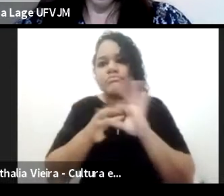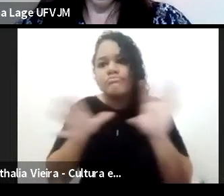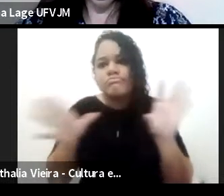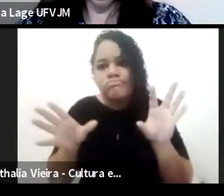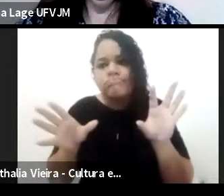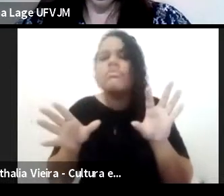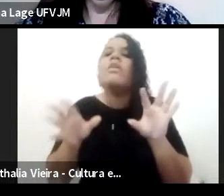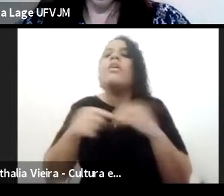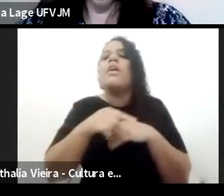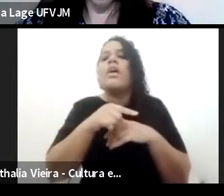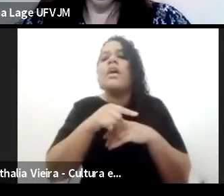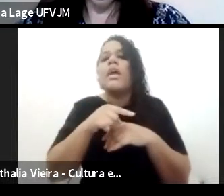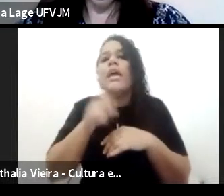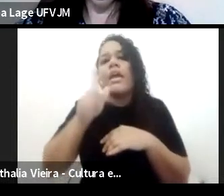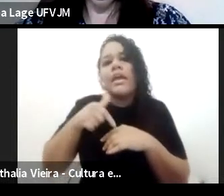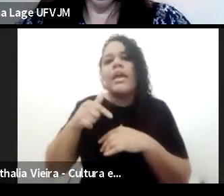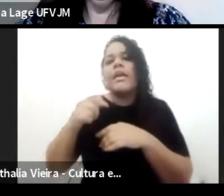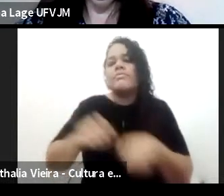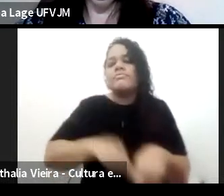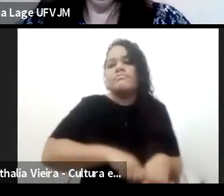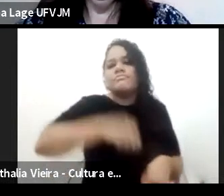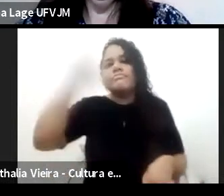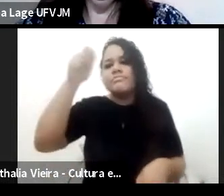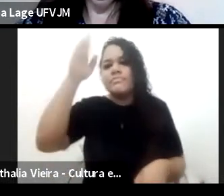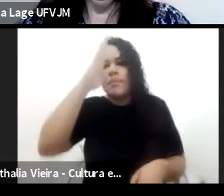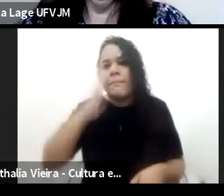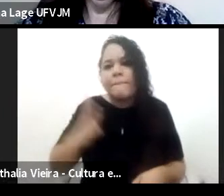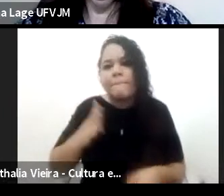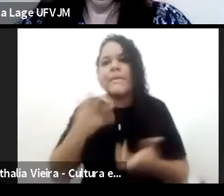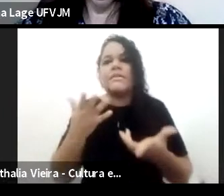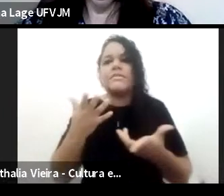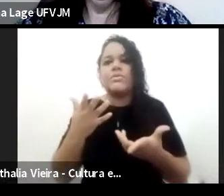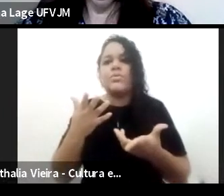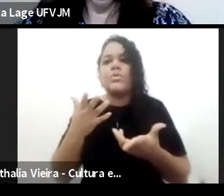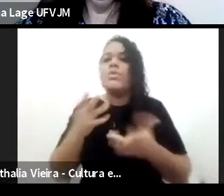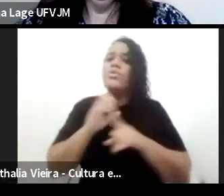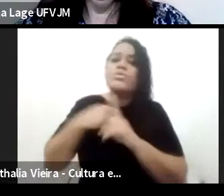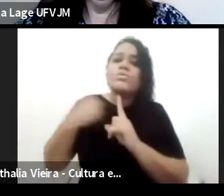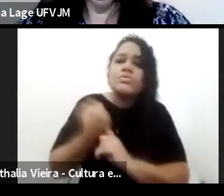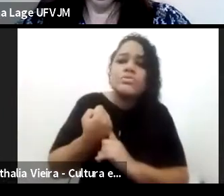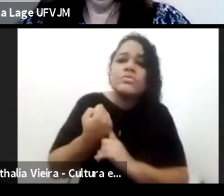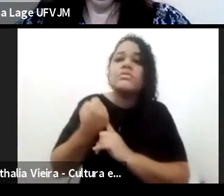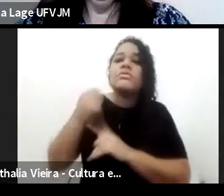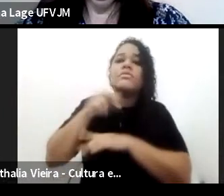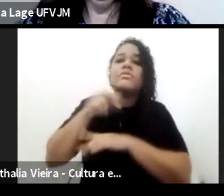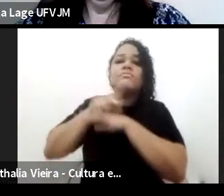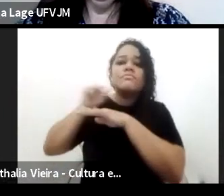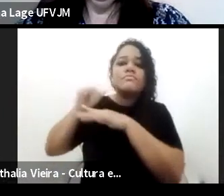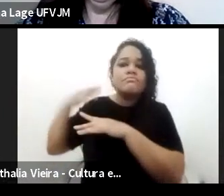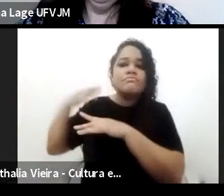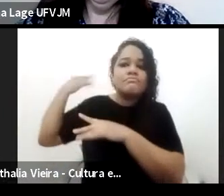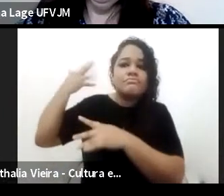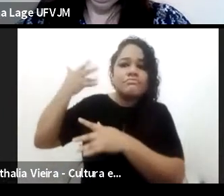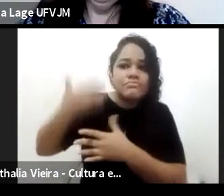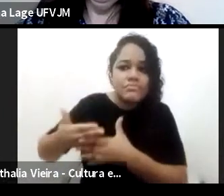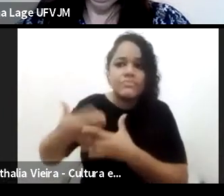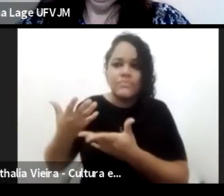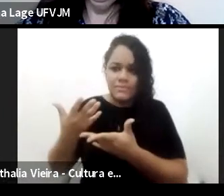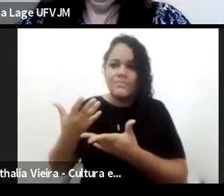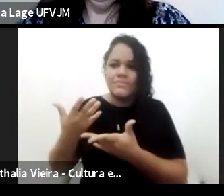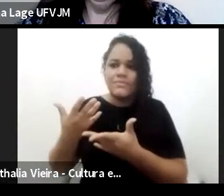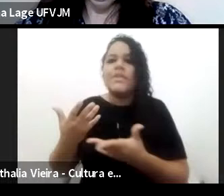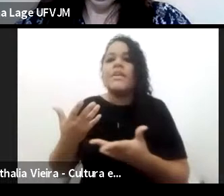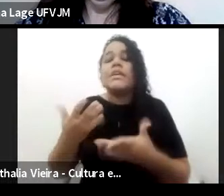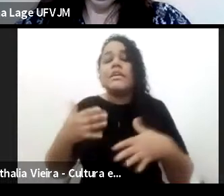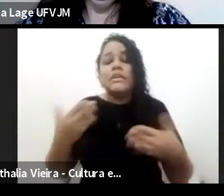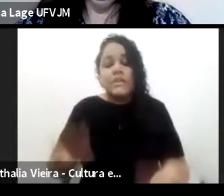nacional, do presente da sociedade brasileira. Dentre essas atividades, nós estamos, então, organizando esse curso,